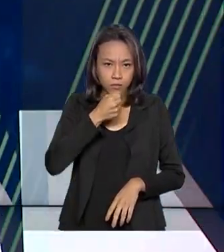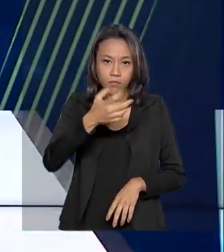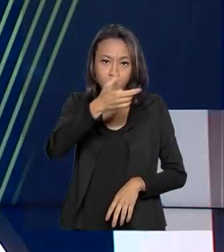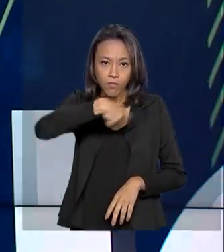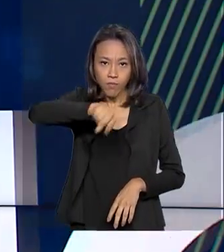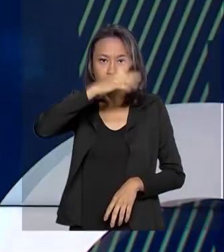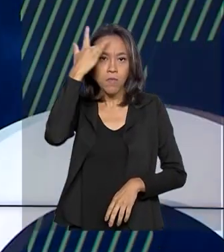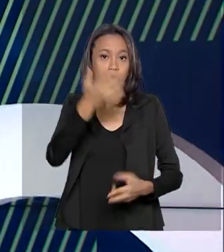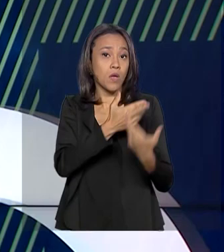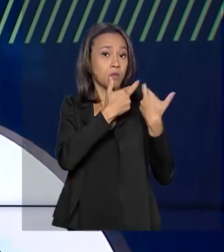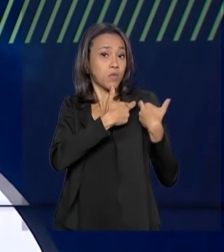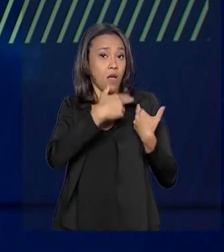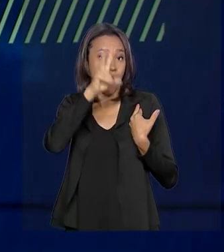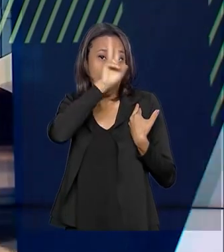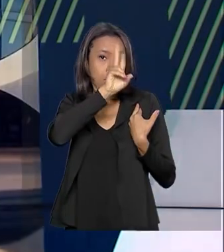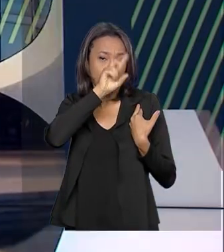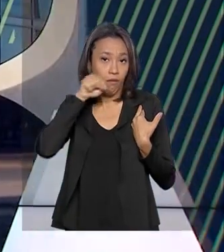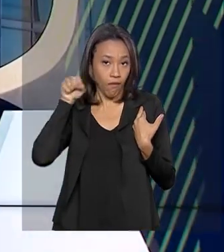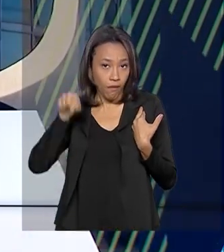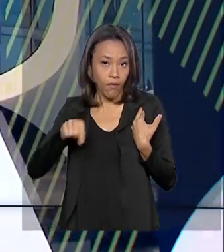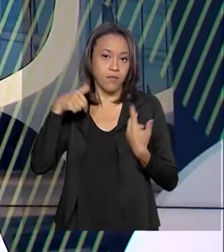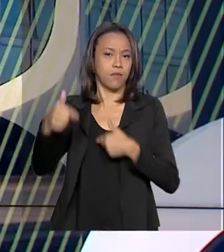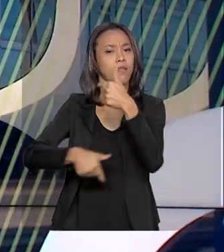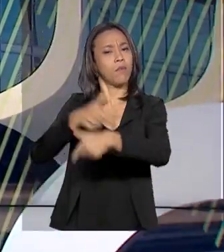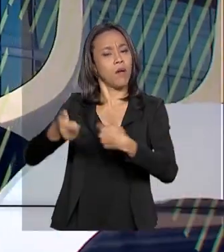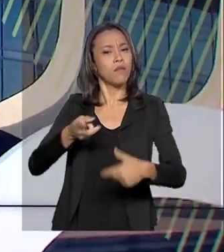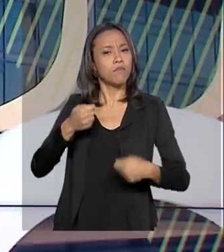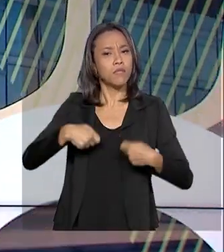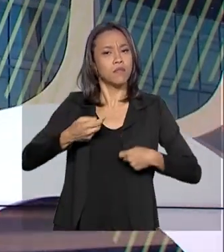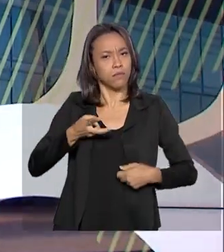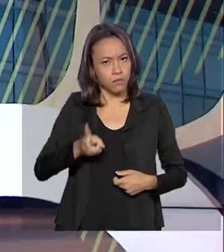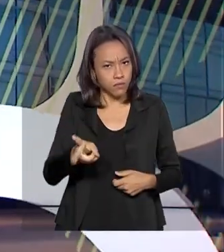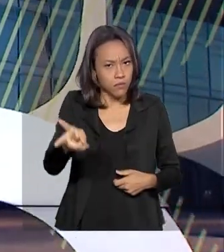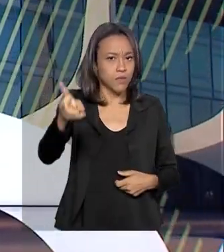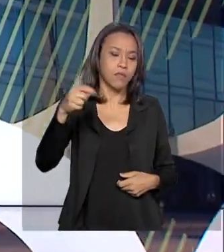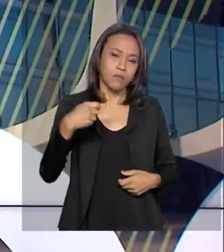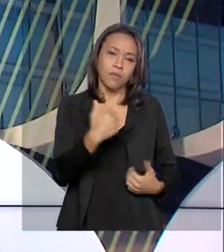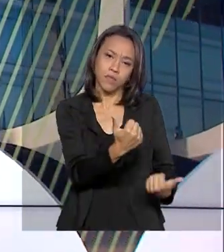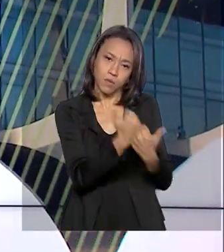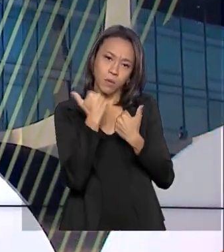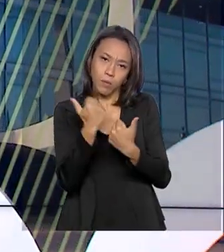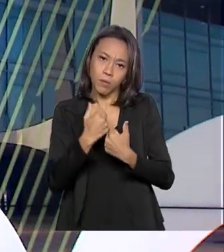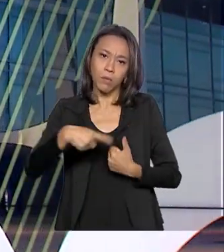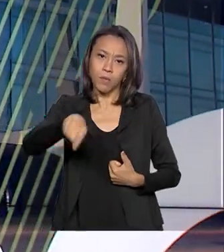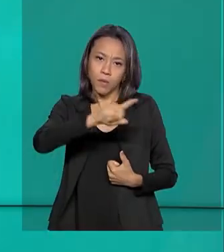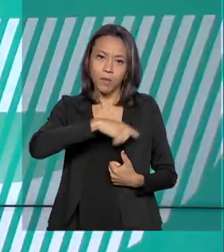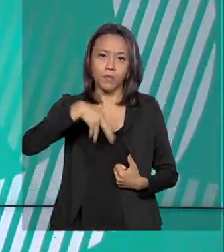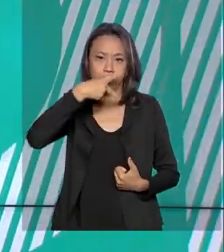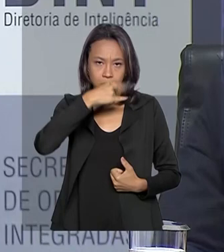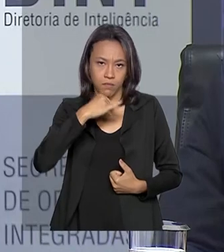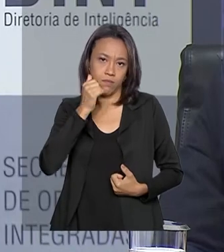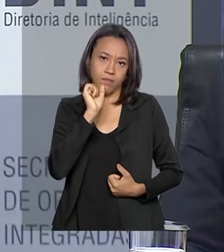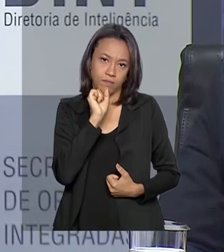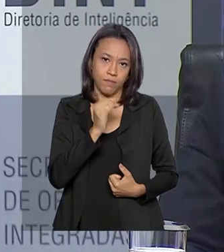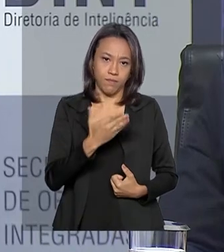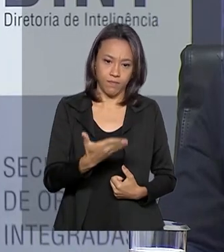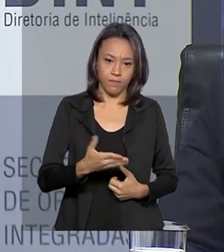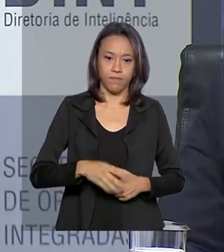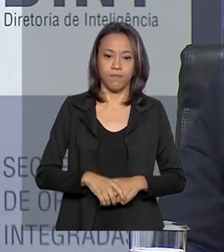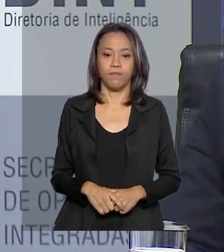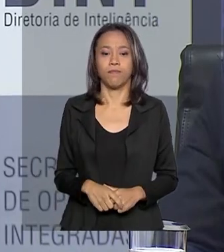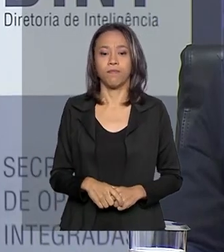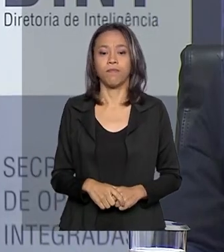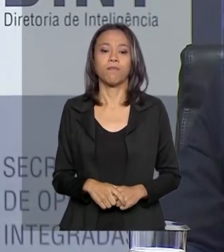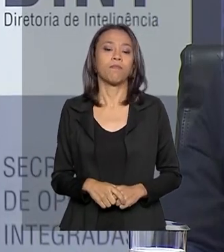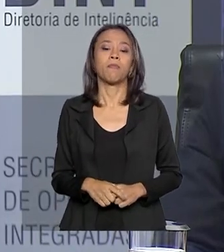pela operação lembraram que esse trabalho deve ser contínuo e que precisa da colaboração dos pais. É um